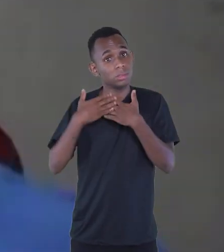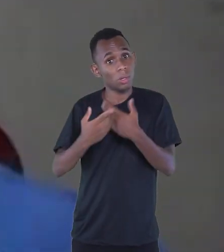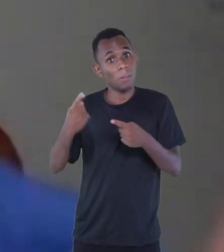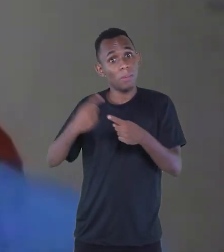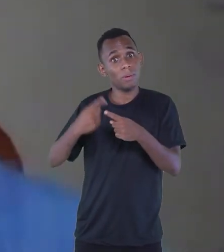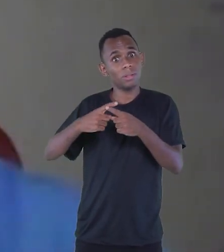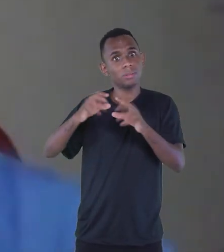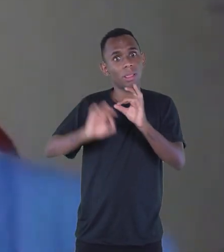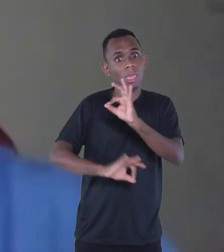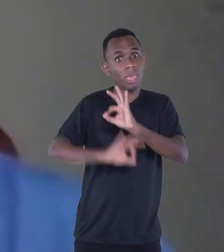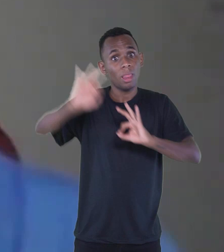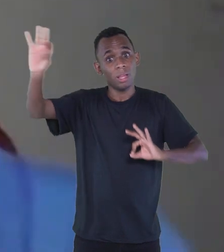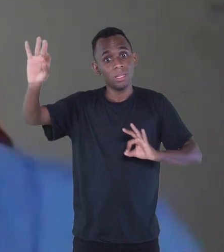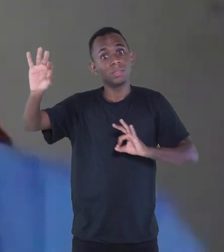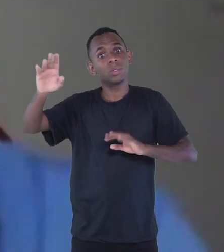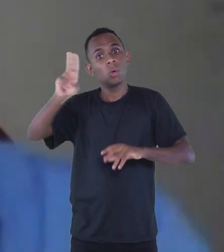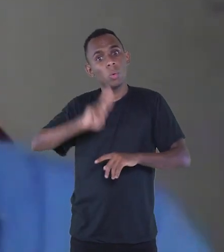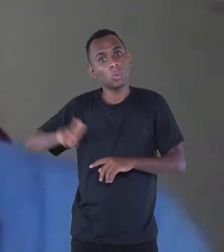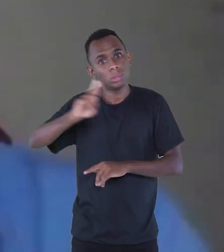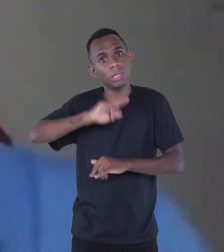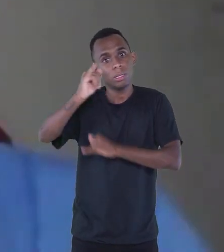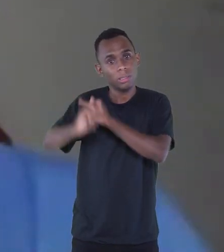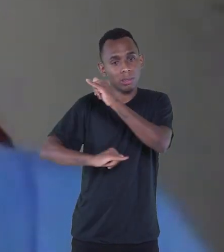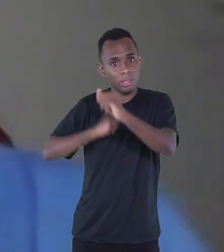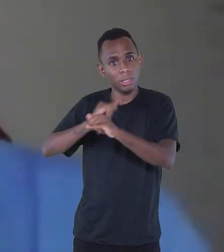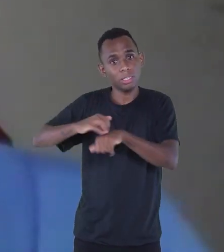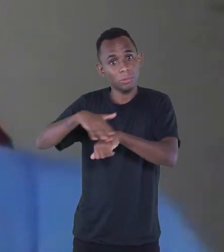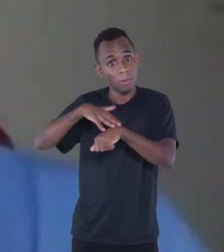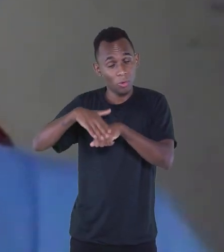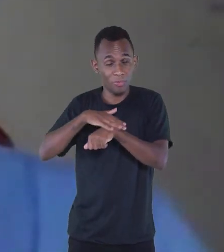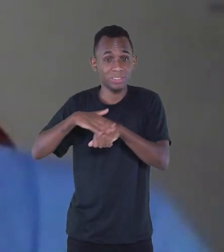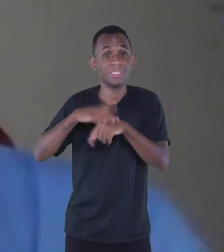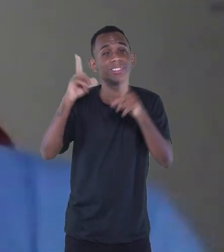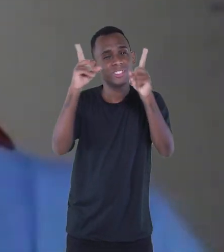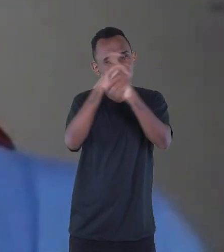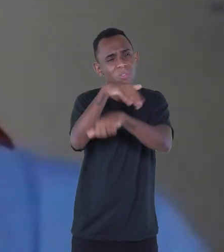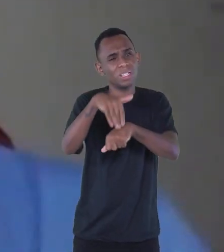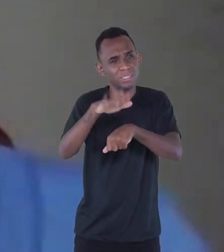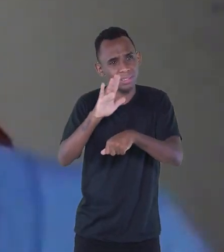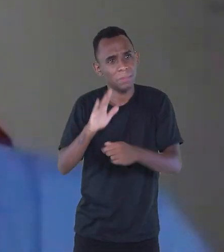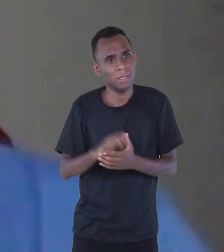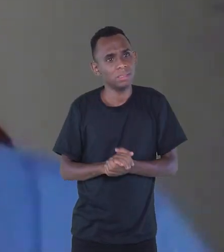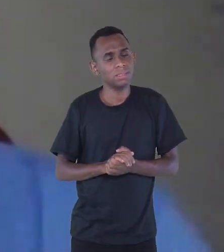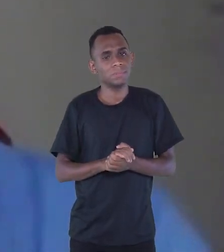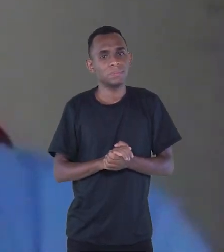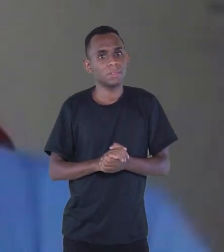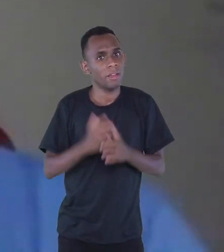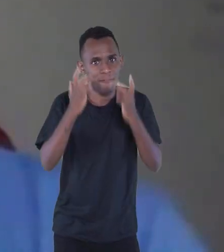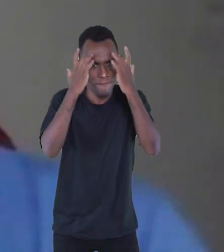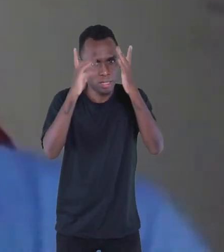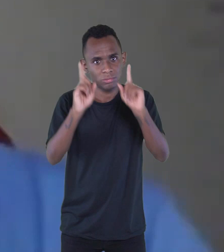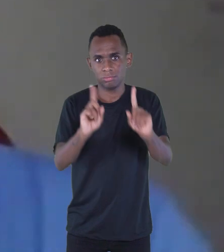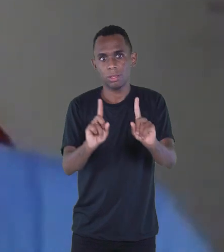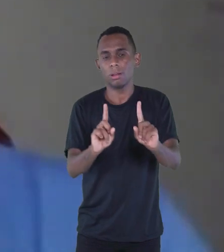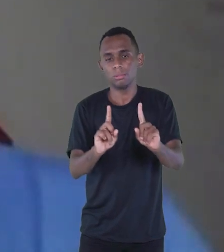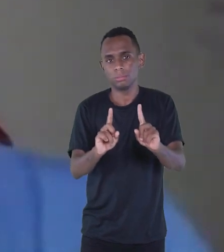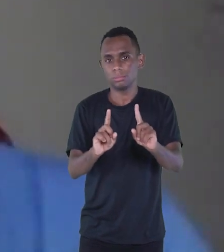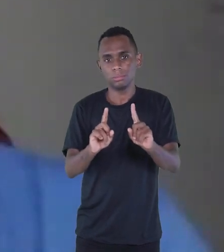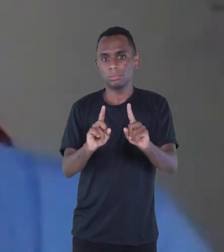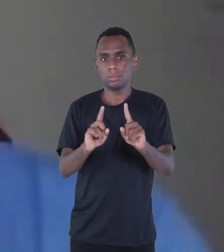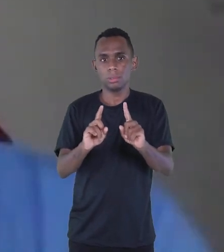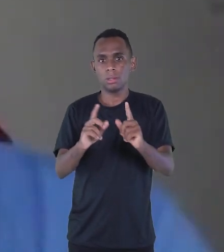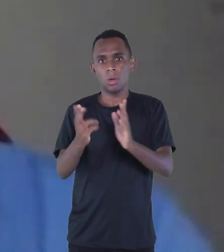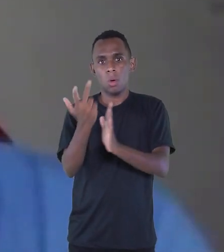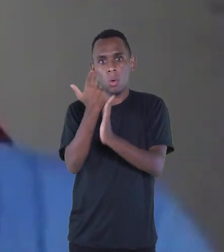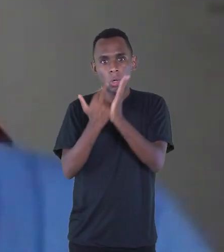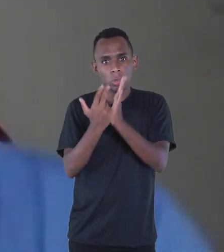porque a gente tem que conversar pela internet, e aí dá uma certa... Não é fácil, não. Uma